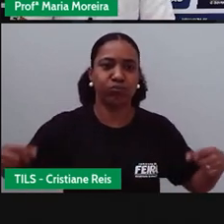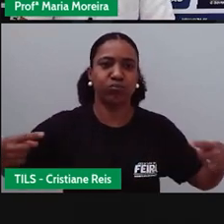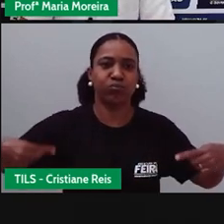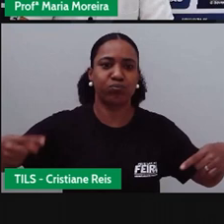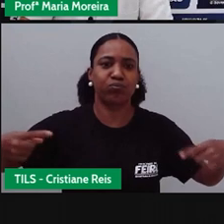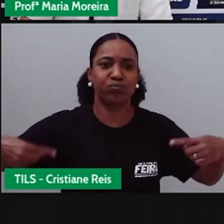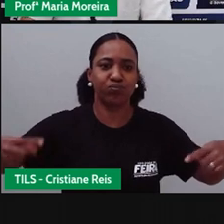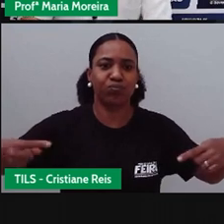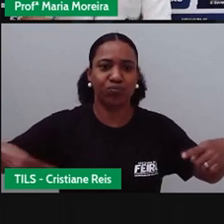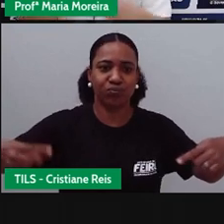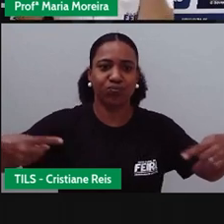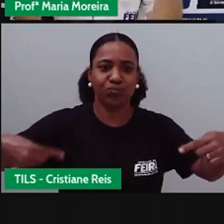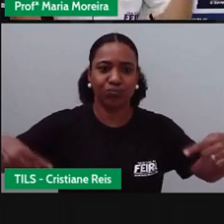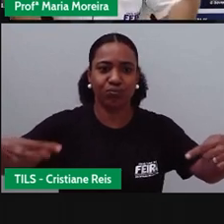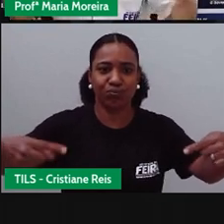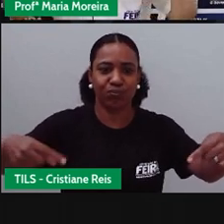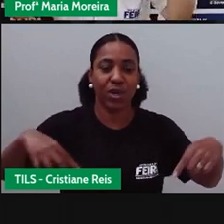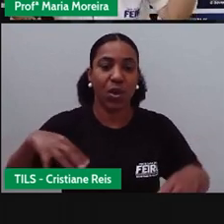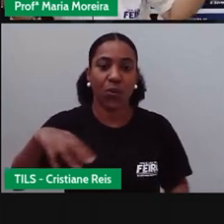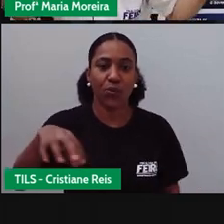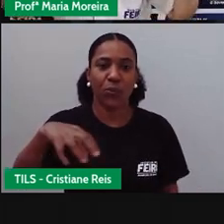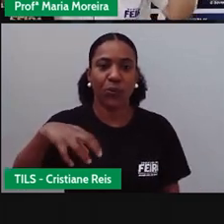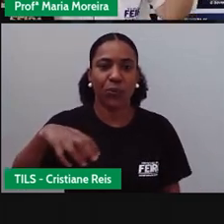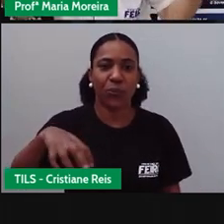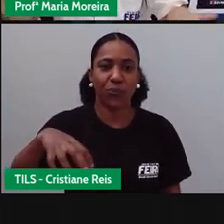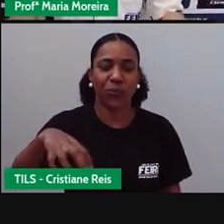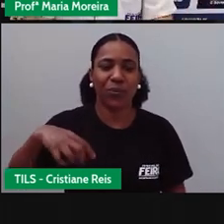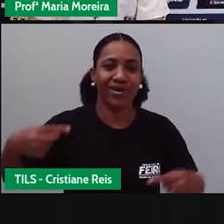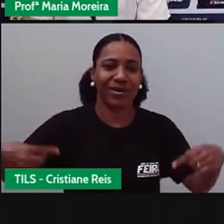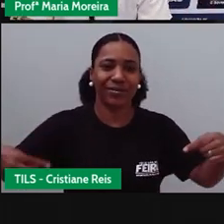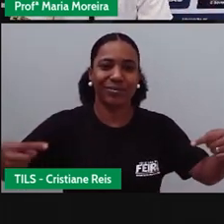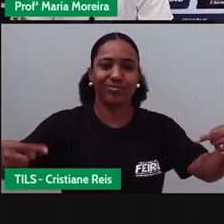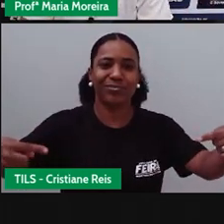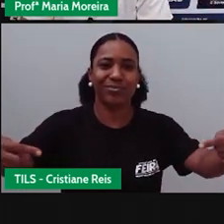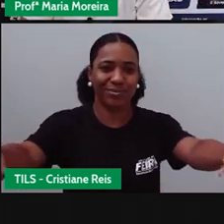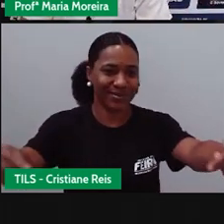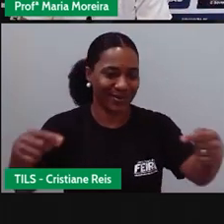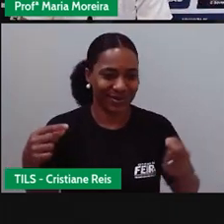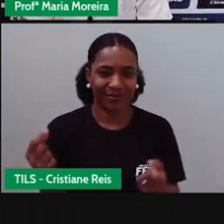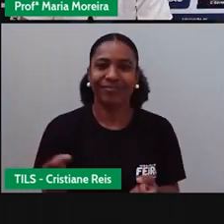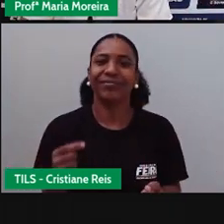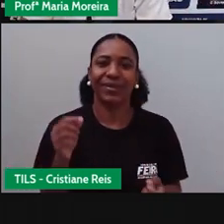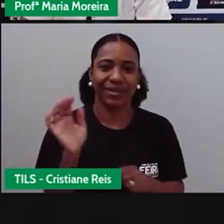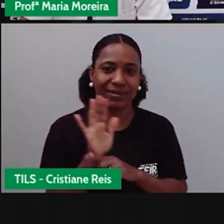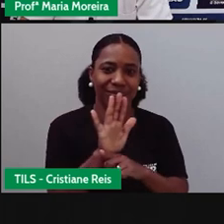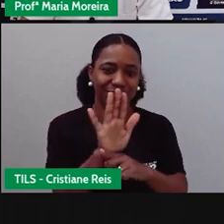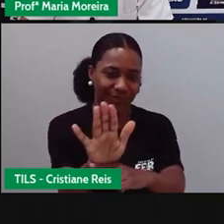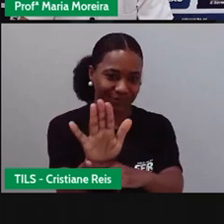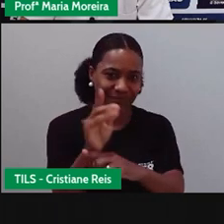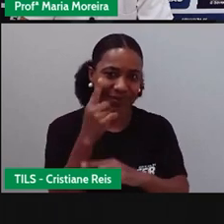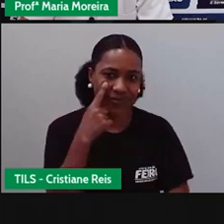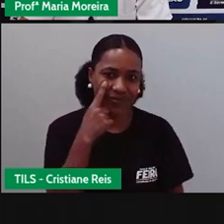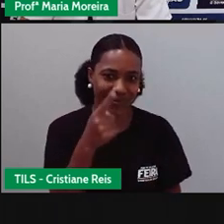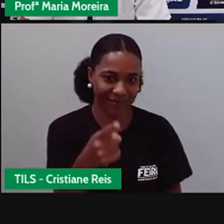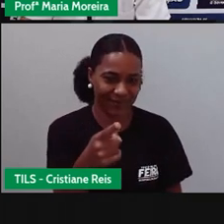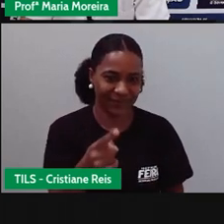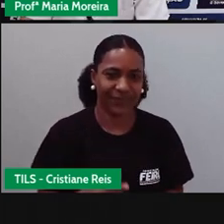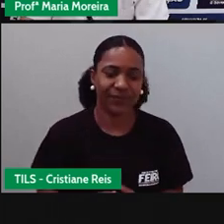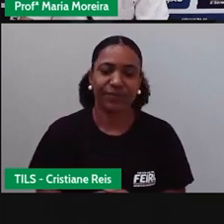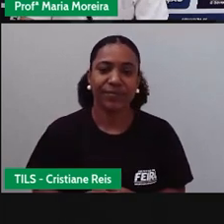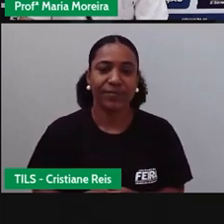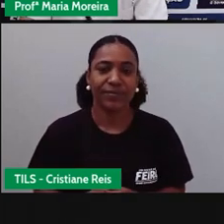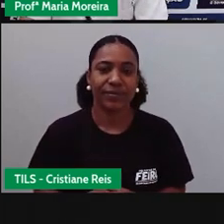motor que vem aí, dá energia, gerar energia aí pra produzir. E essa ambulância se locomoveu, como a gente viu na aula passada.